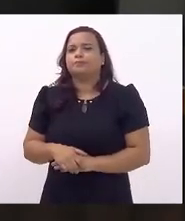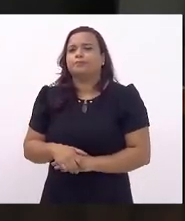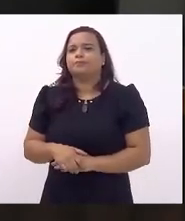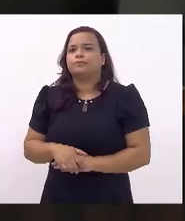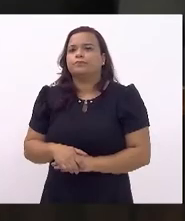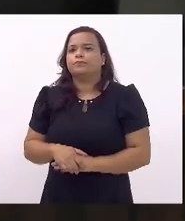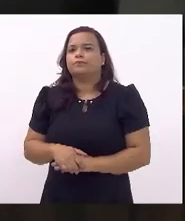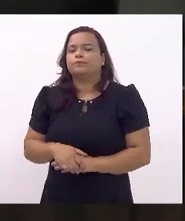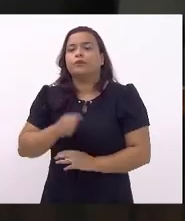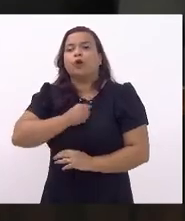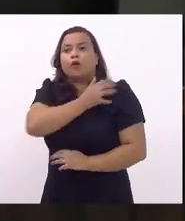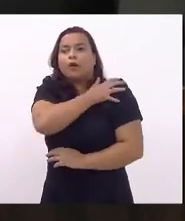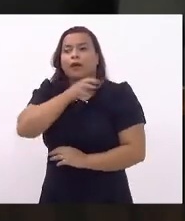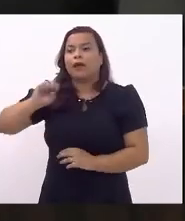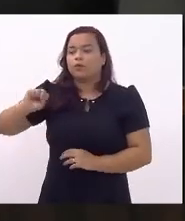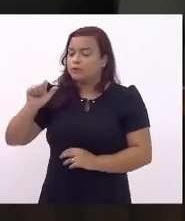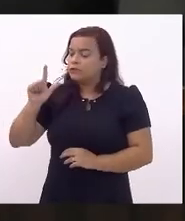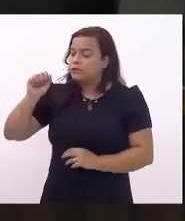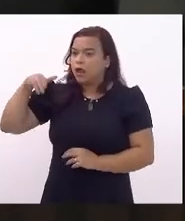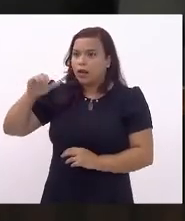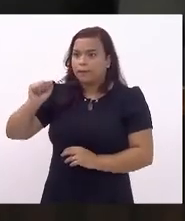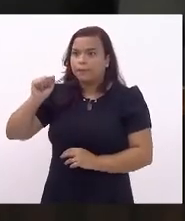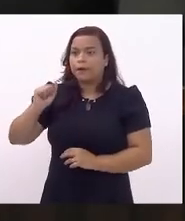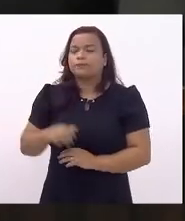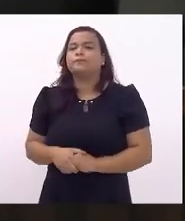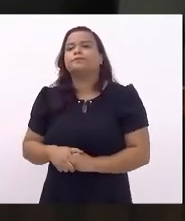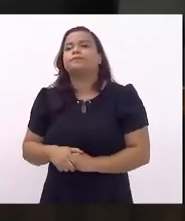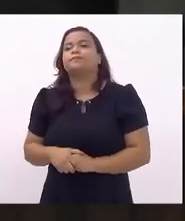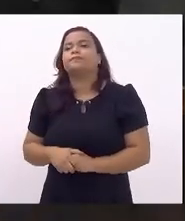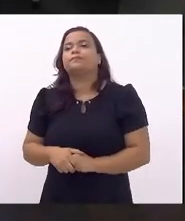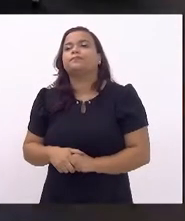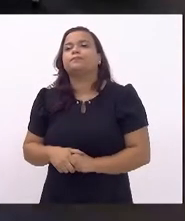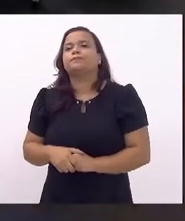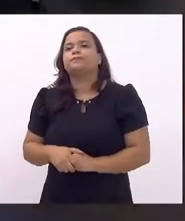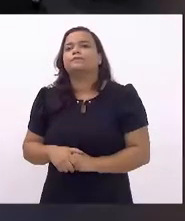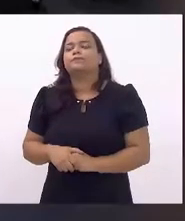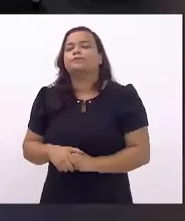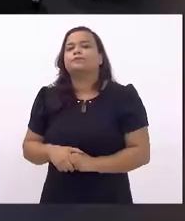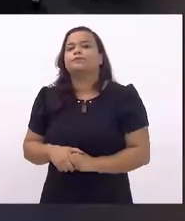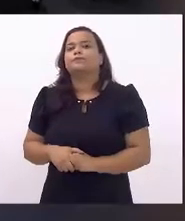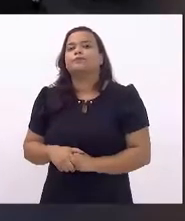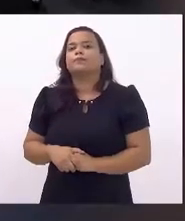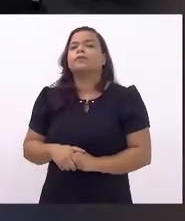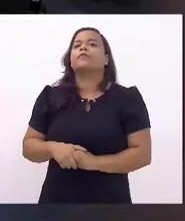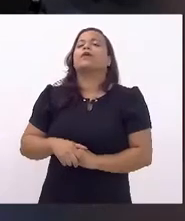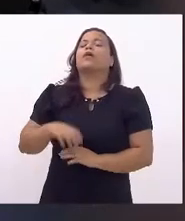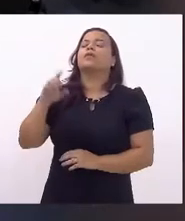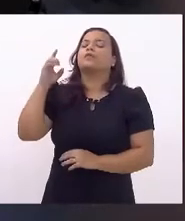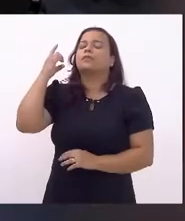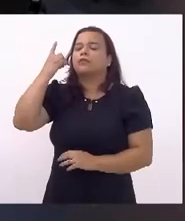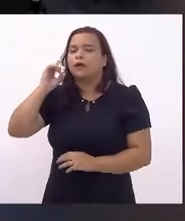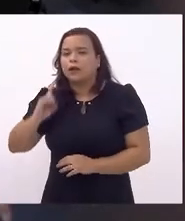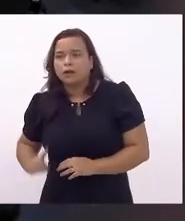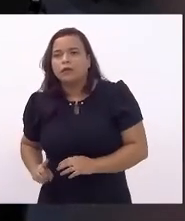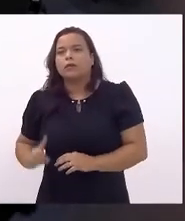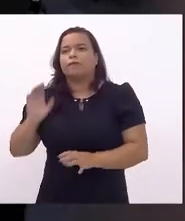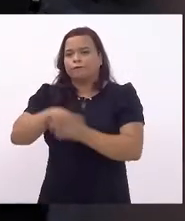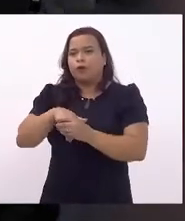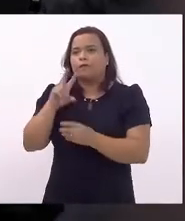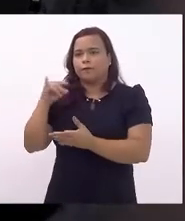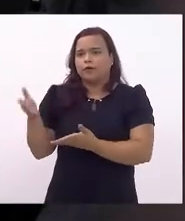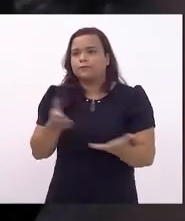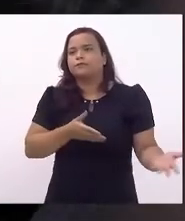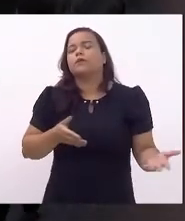Coronel Salema, deputado Coronel Salema, deputado Adani Monteiro, presente e vai votar,